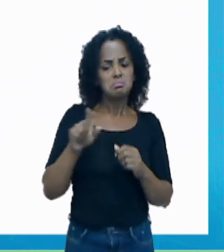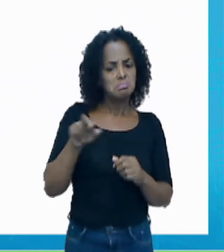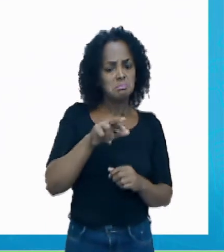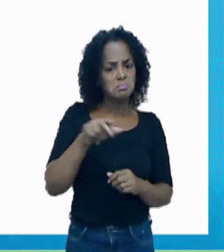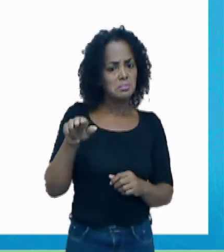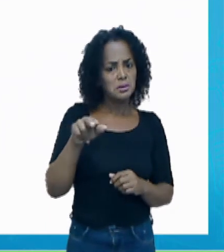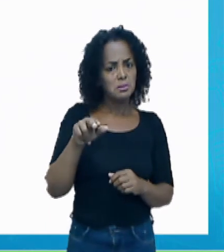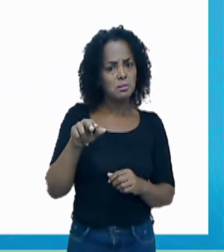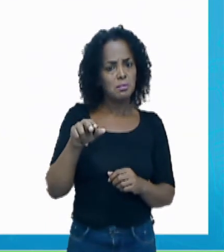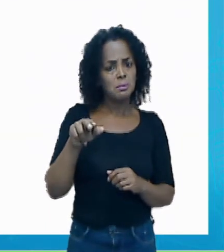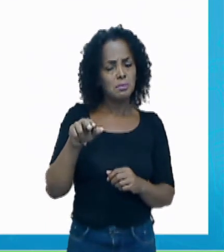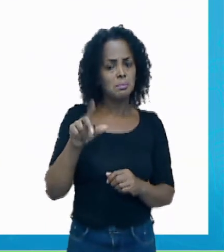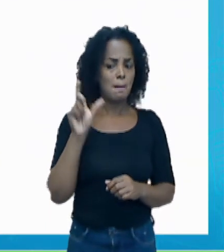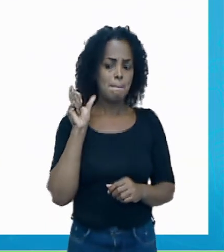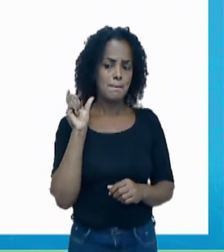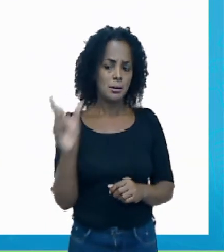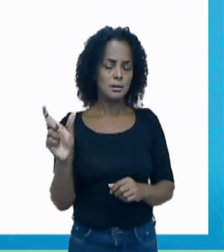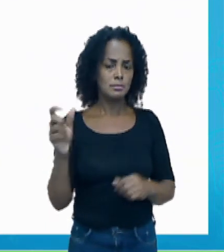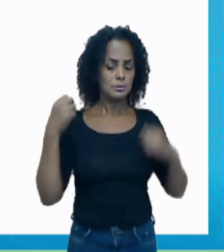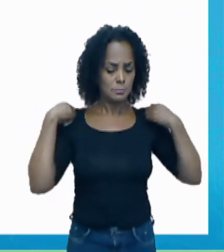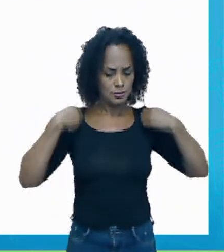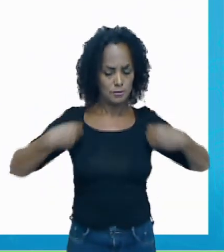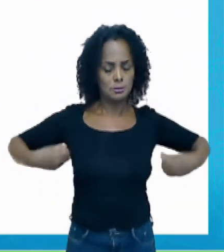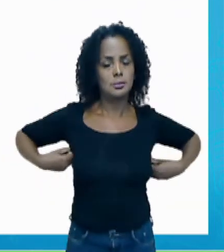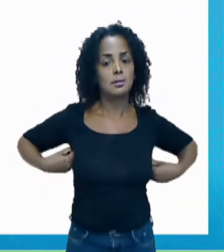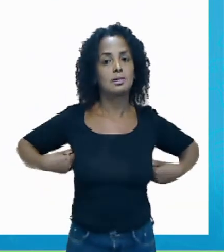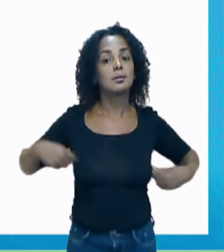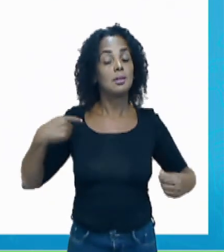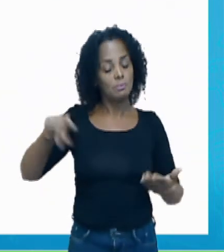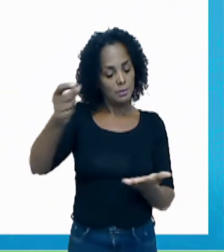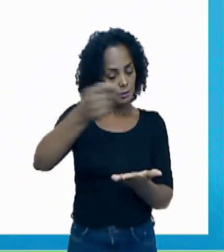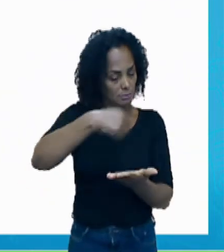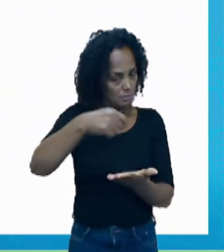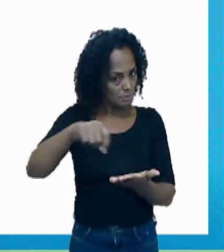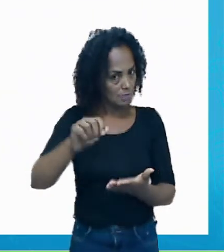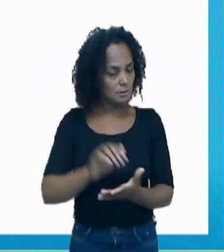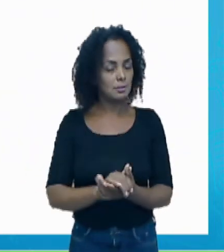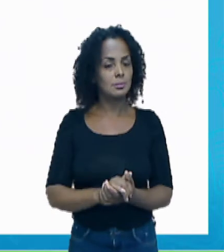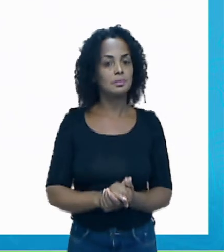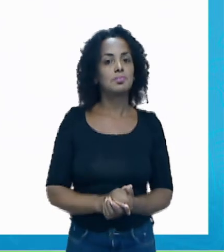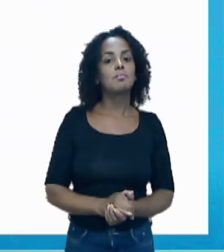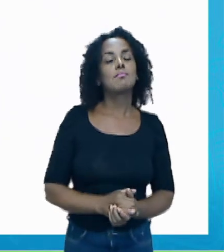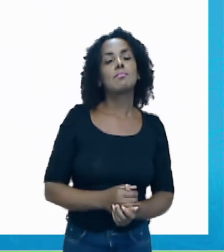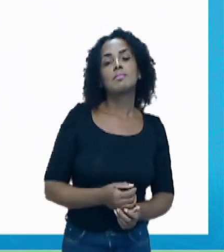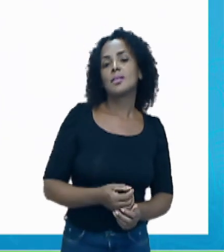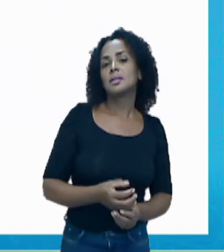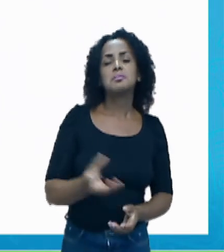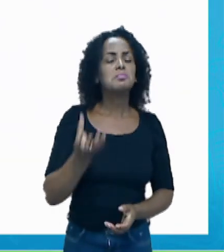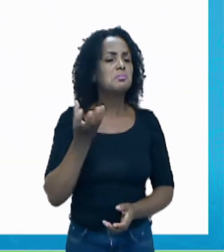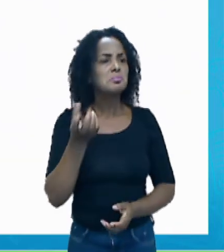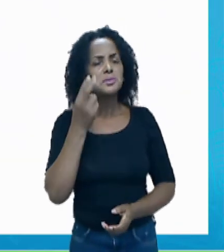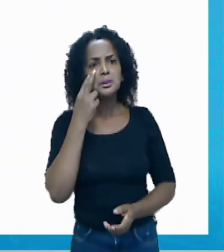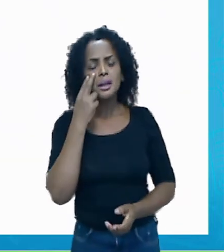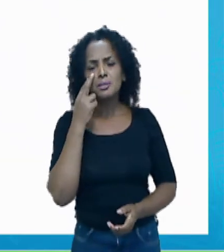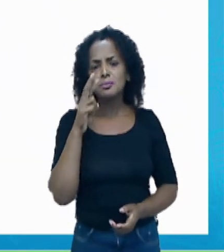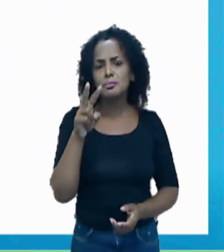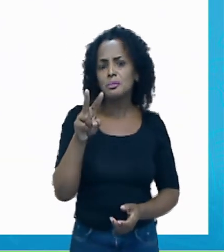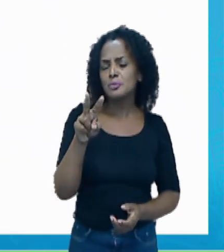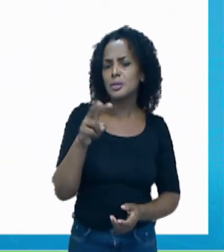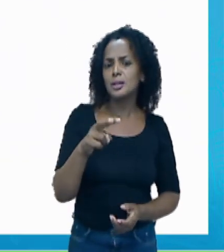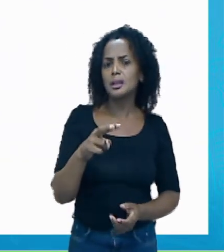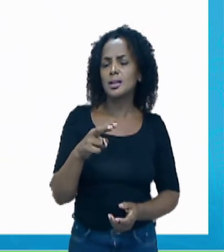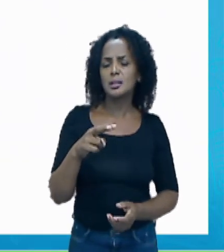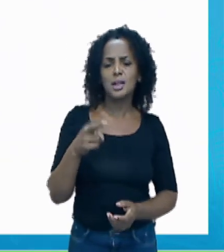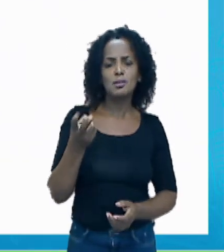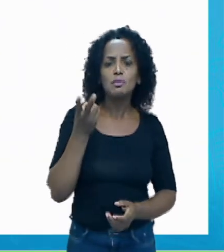palavra mochila. Não é mesmo? Vai anotando aí. Quero um número maior de pontos que você possa